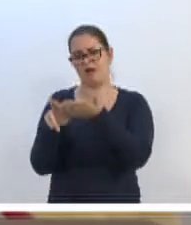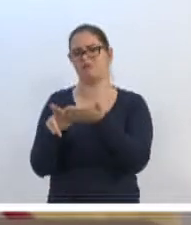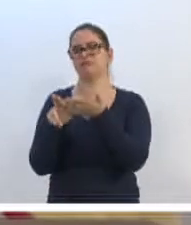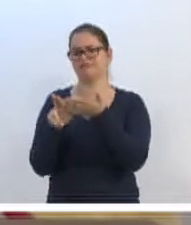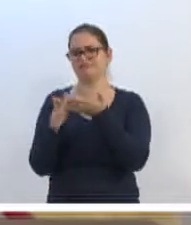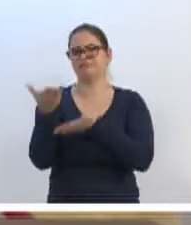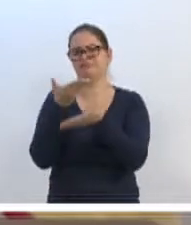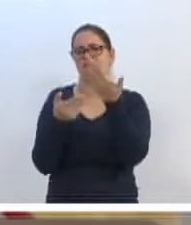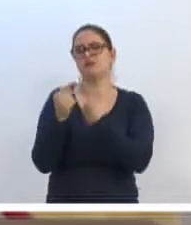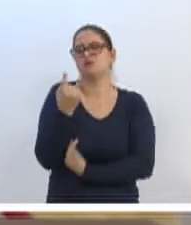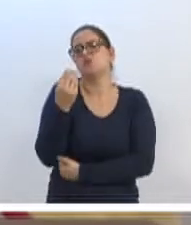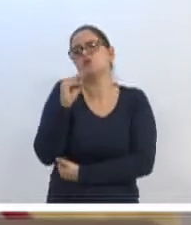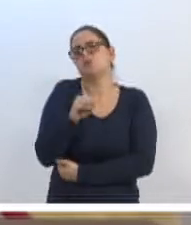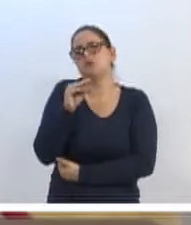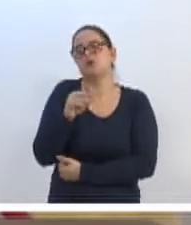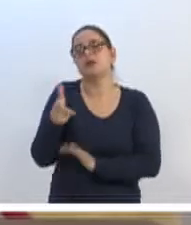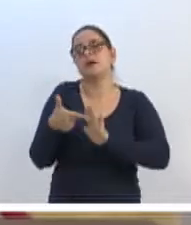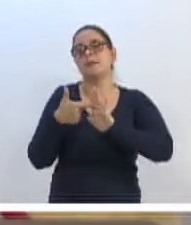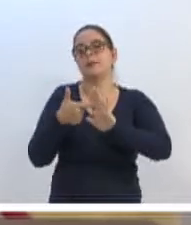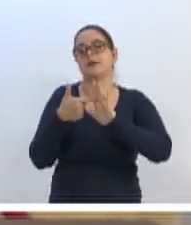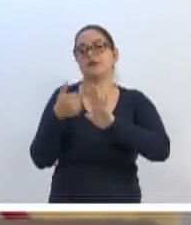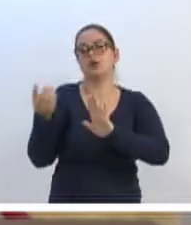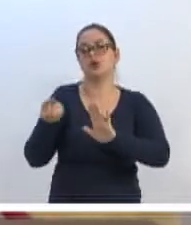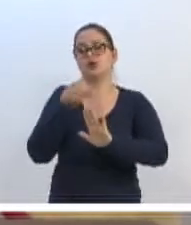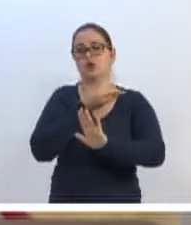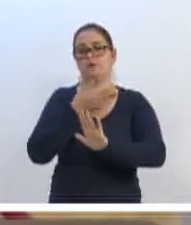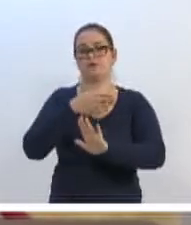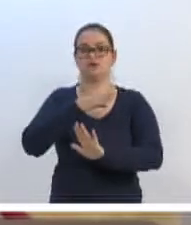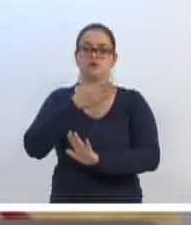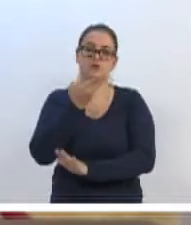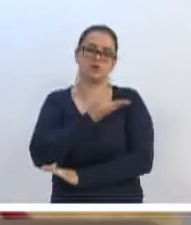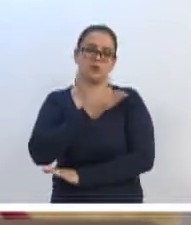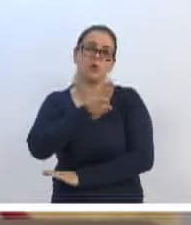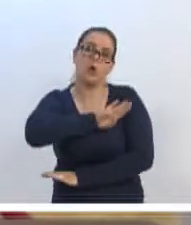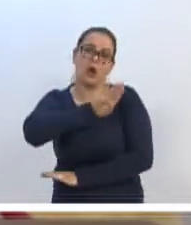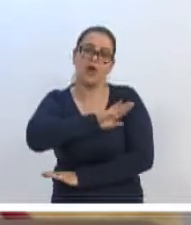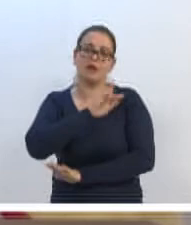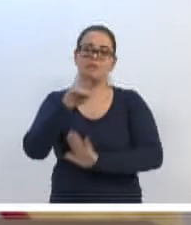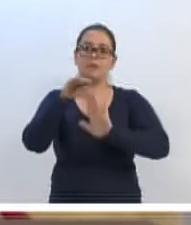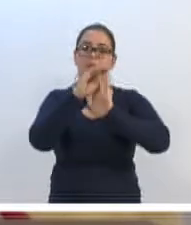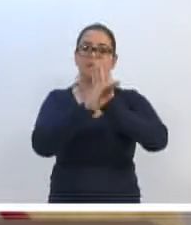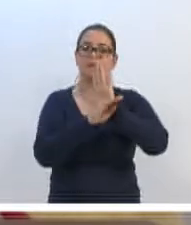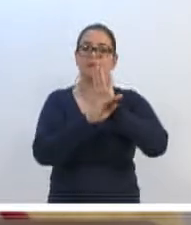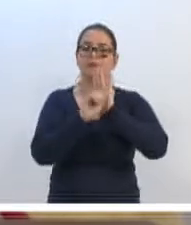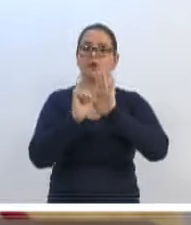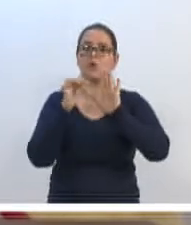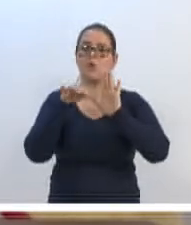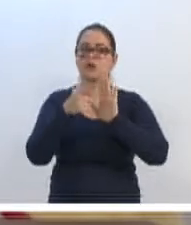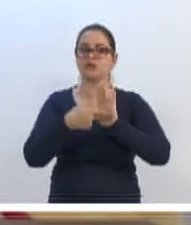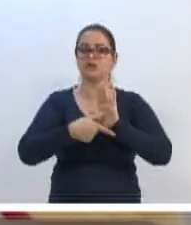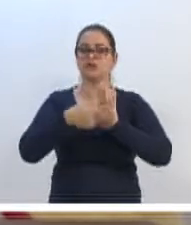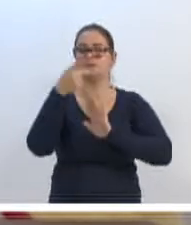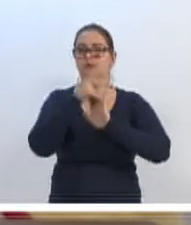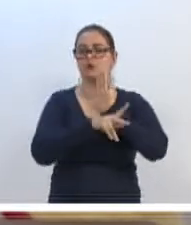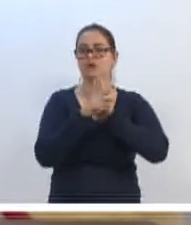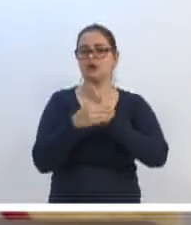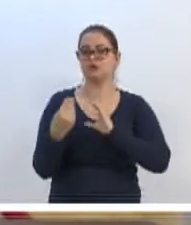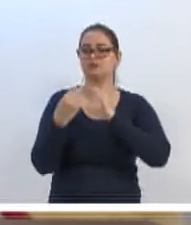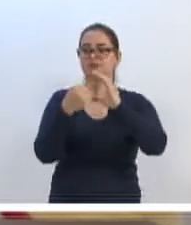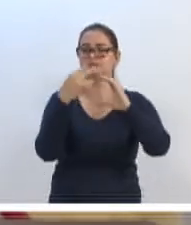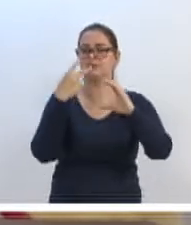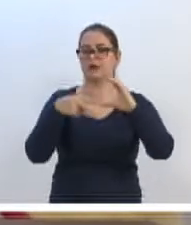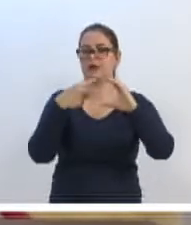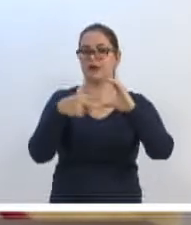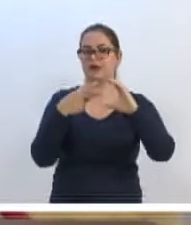minuto, eu queria apresentar aos nobres colegas, vou apresentar pela ordem, um anteprojeto, mais um anteprojeto que encaminha a Casa Legislativa